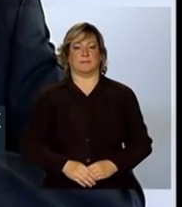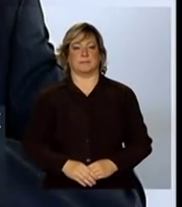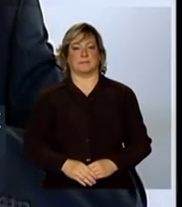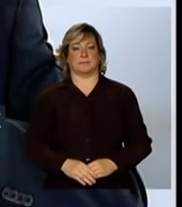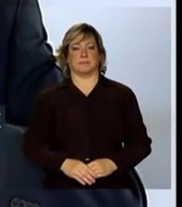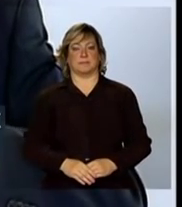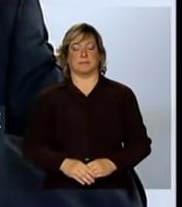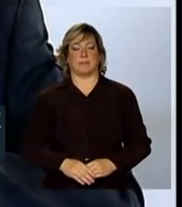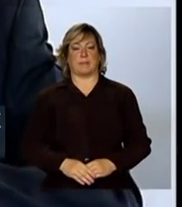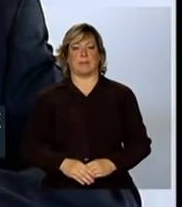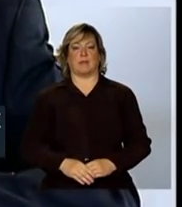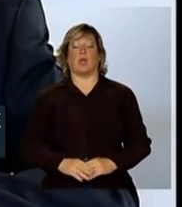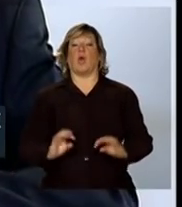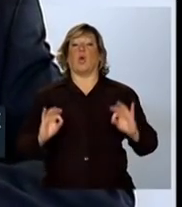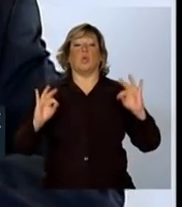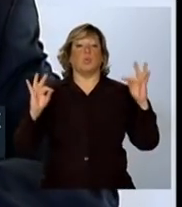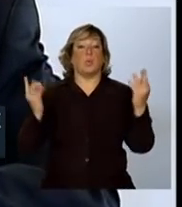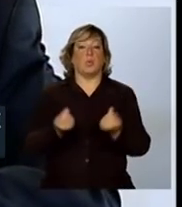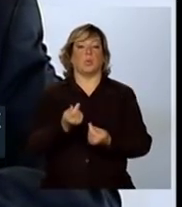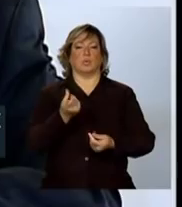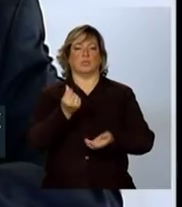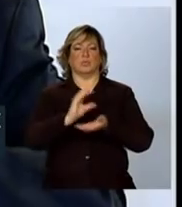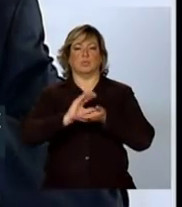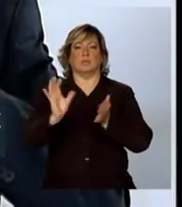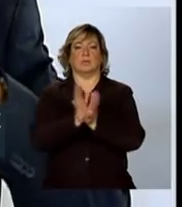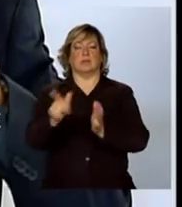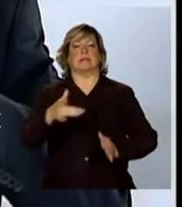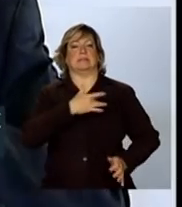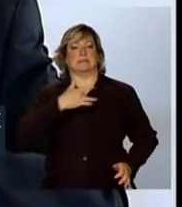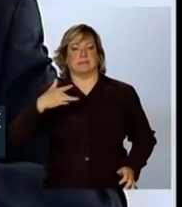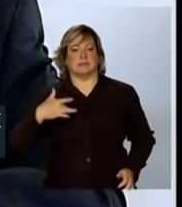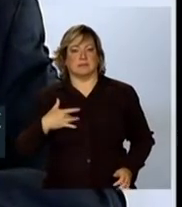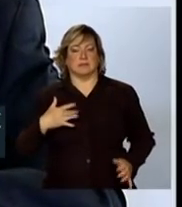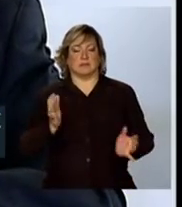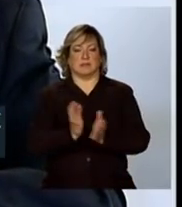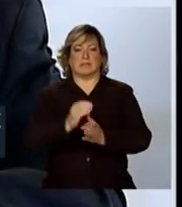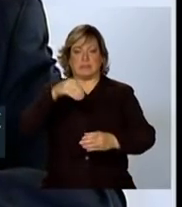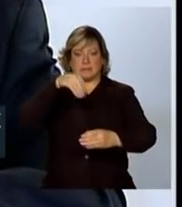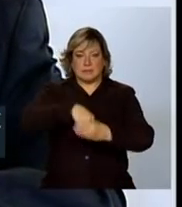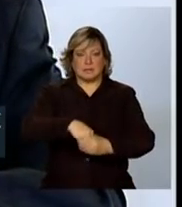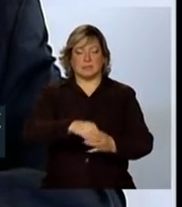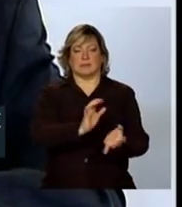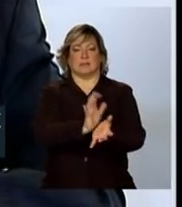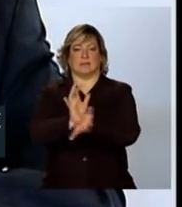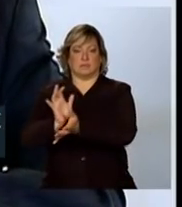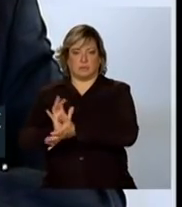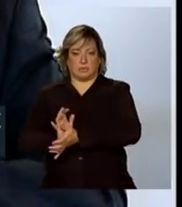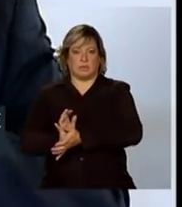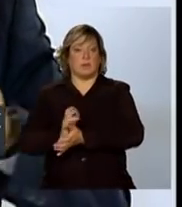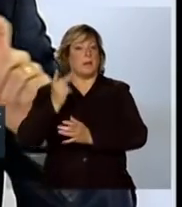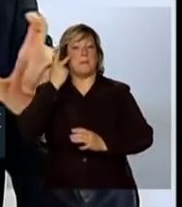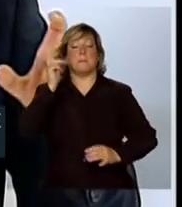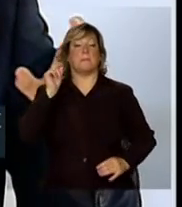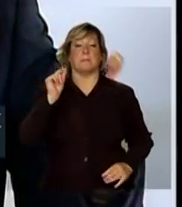a todos os recursos de saúde e intersetorial, para que